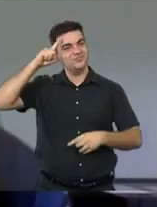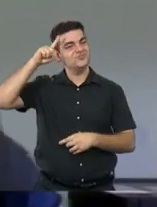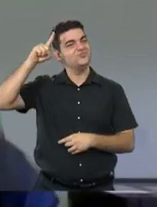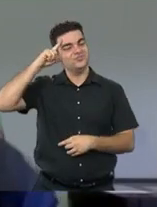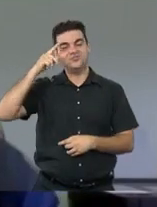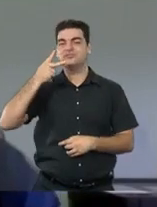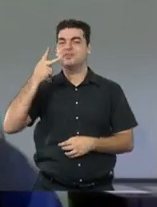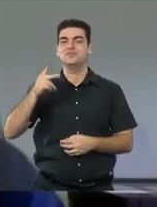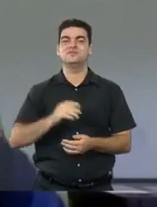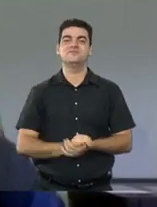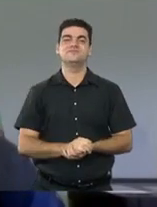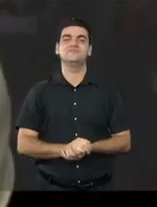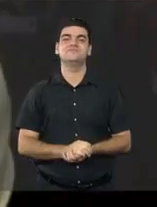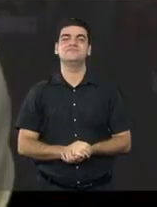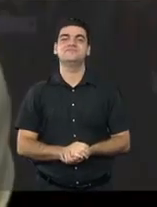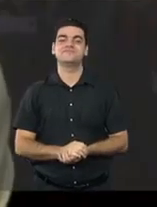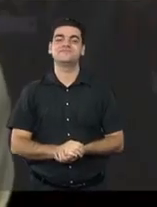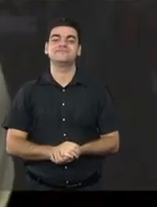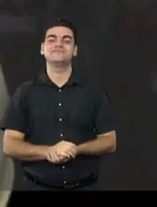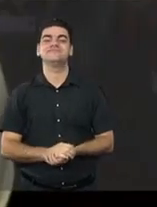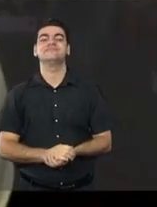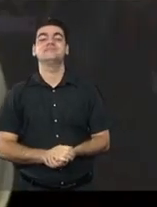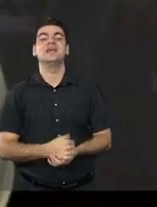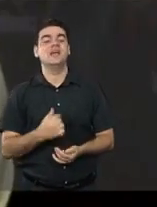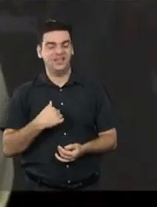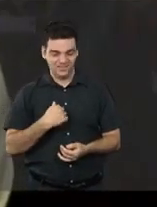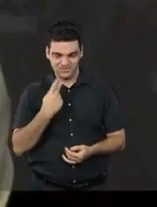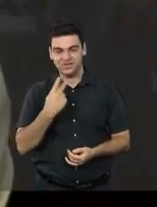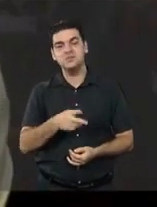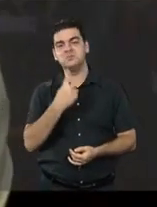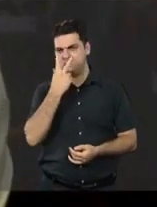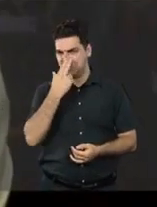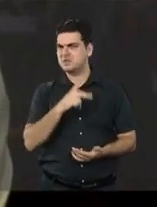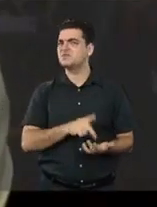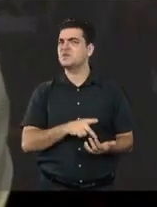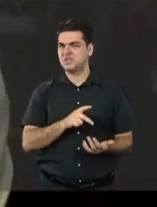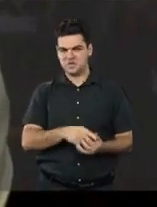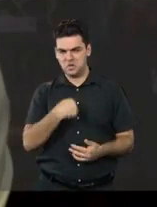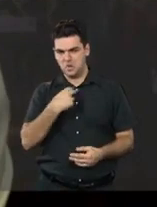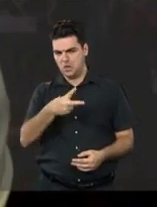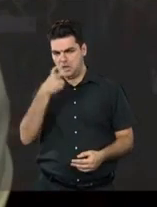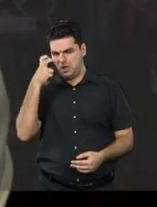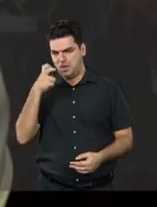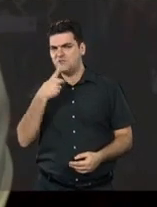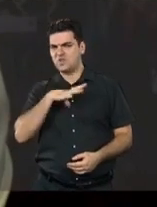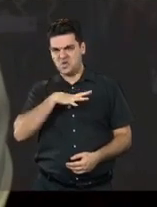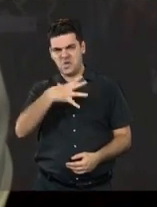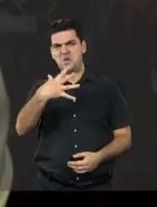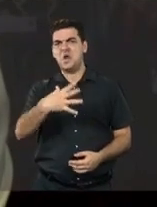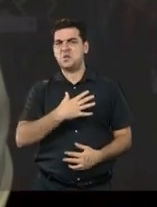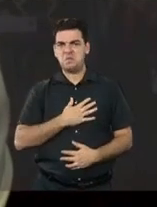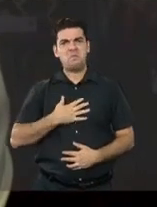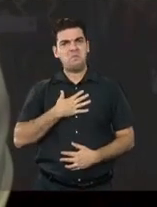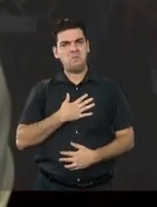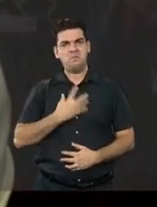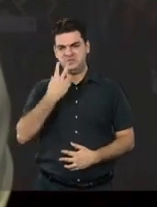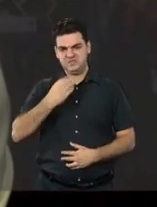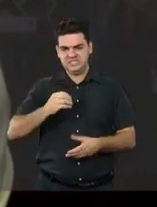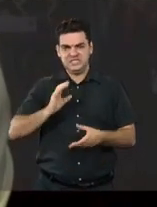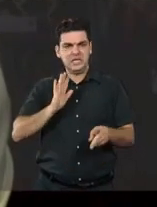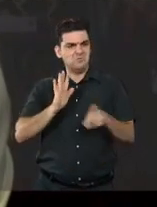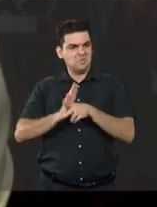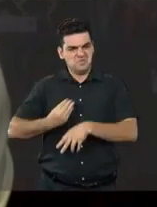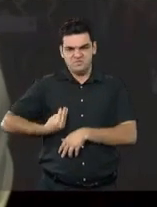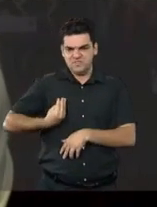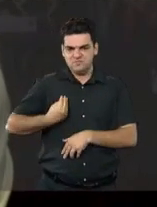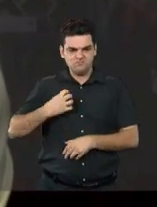dia. Isso que eu ia comentar me parece uma força, uma força que te move, você fala de uma missão de vida, é uma